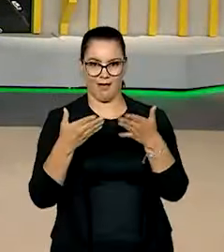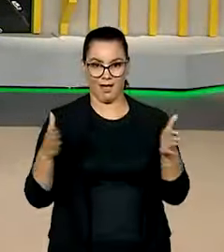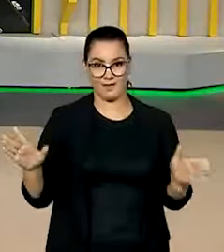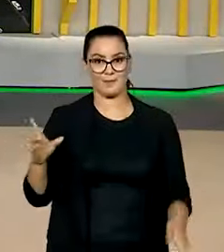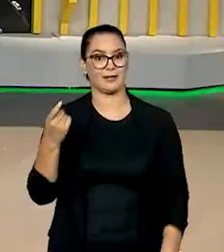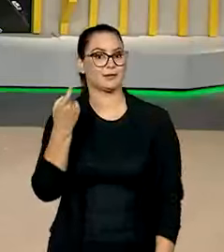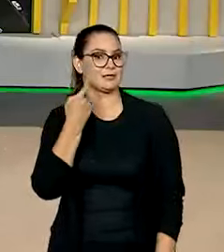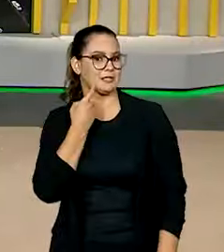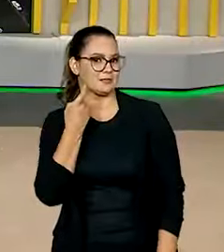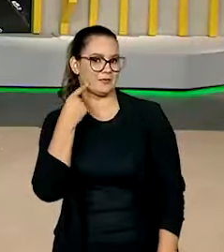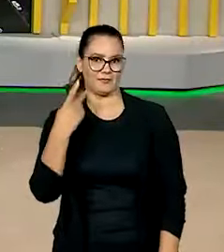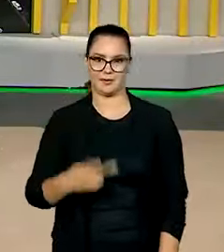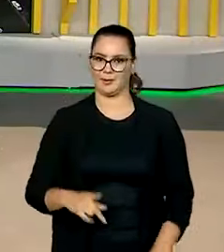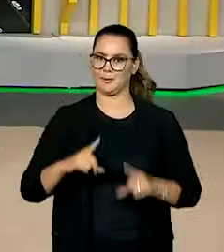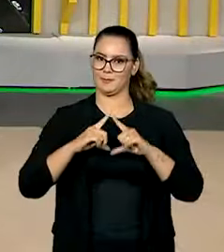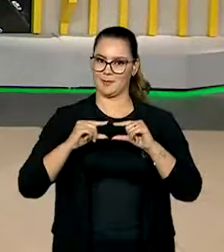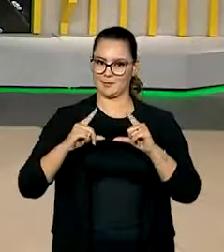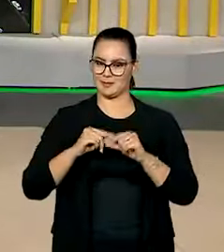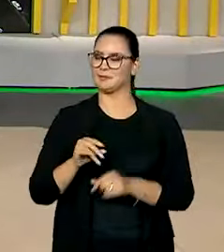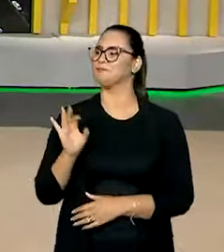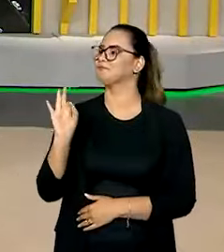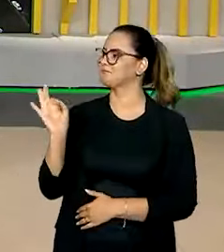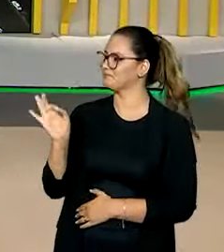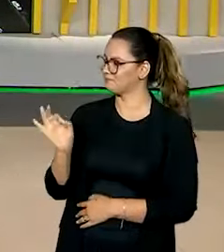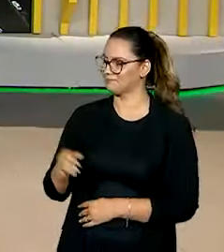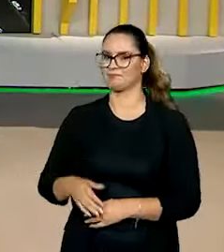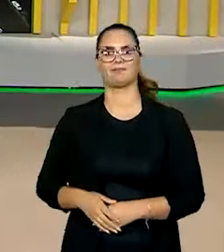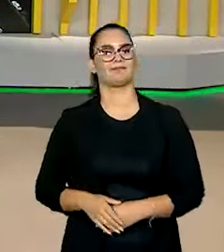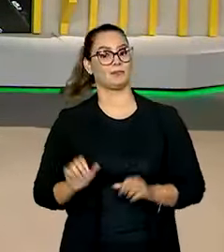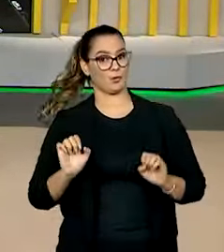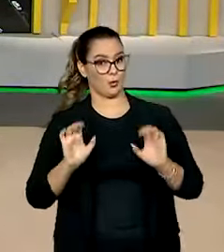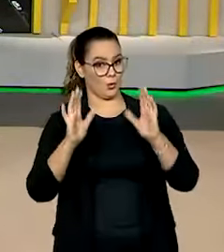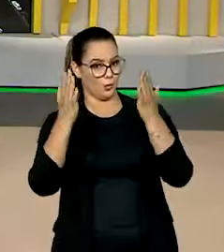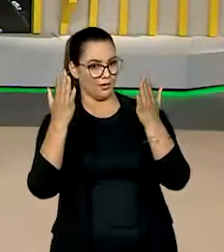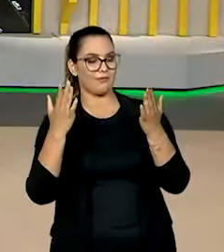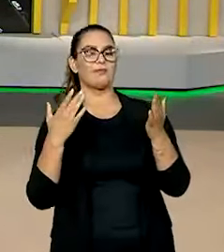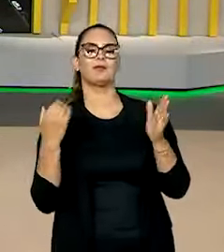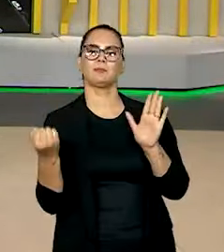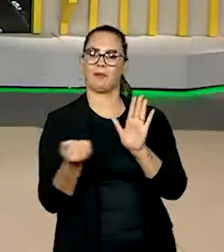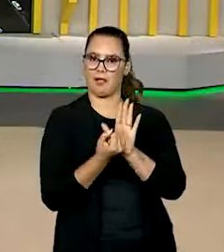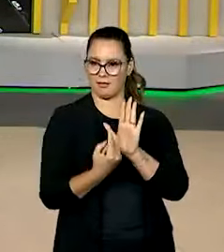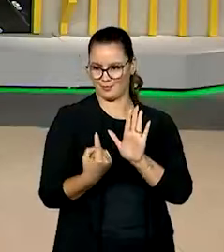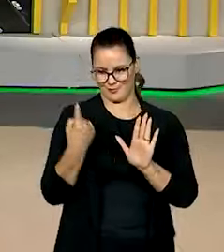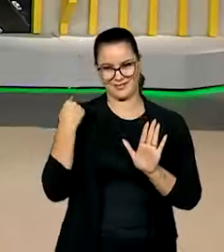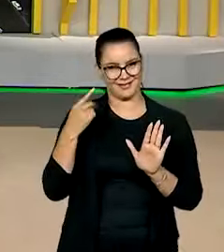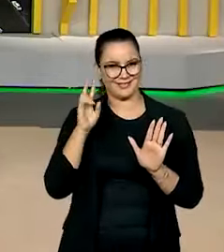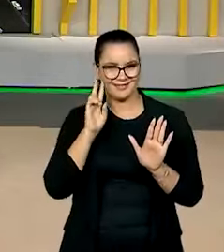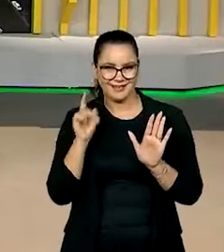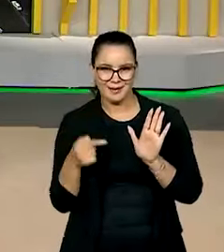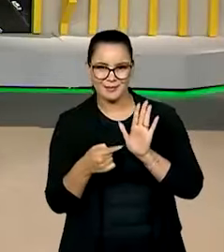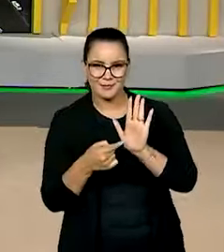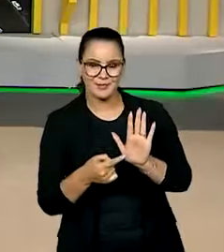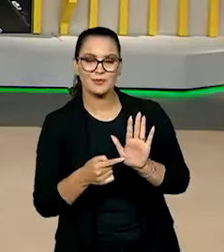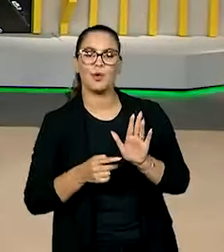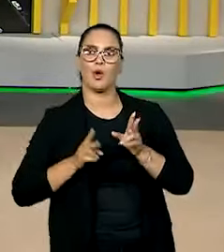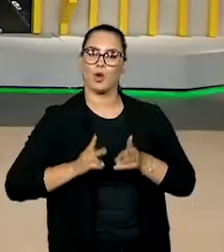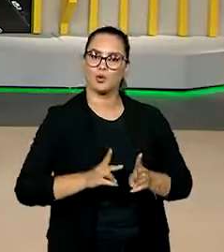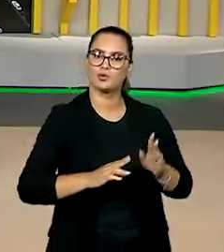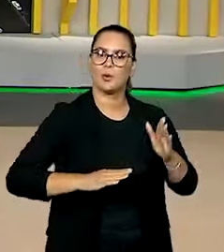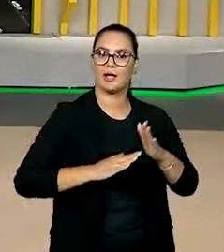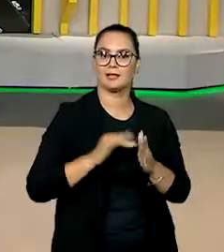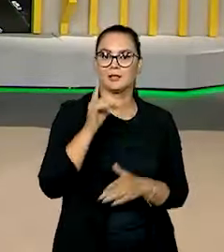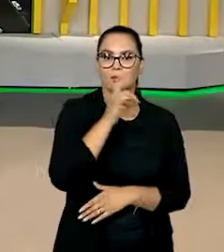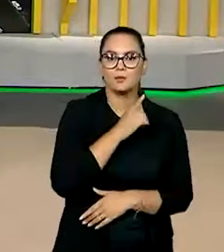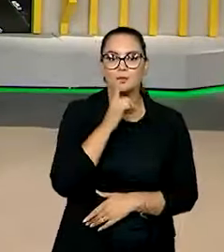nessa sexta-feira aqui em Brasília. É isso mesmo. O evento que inclusive a gente destacou agora há pouco aqui na agenda segue até domingo e